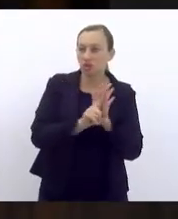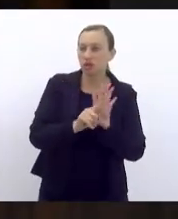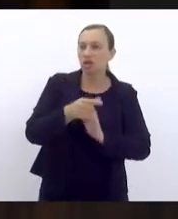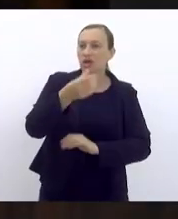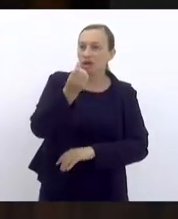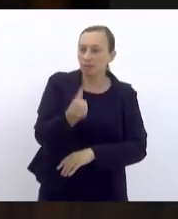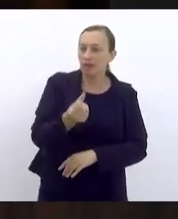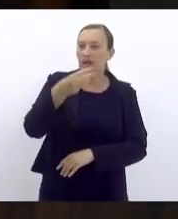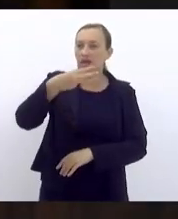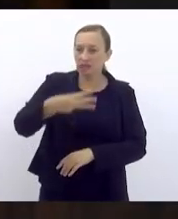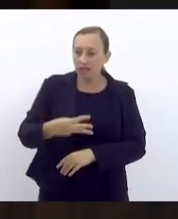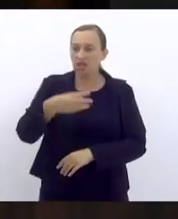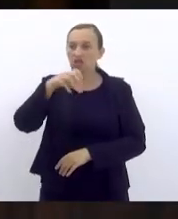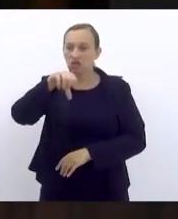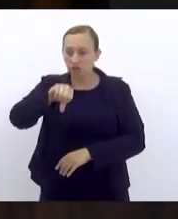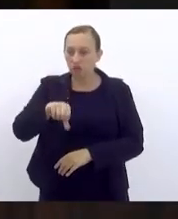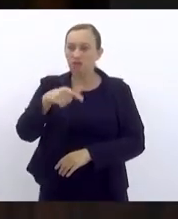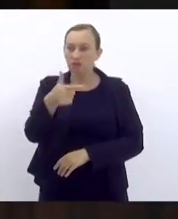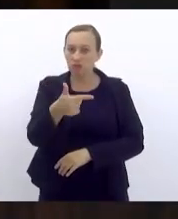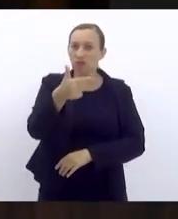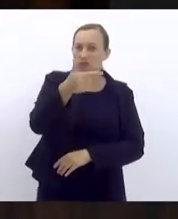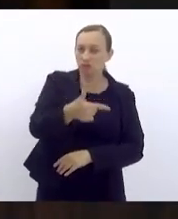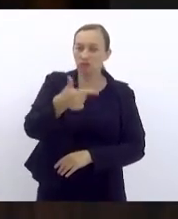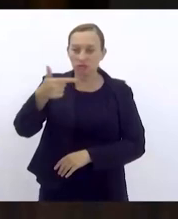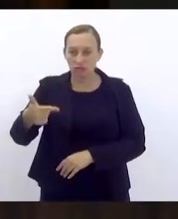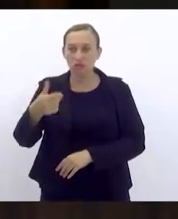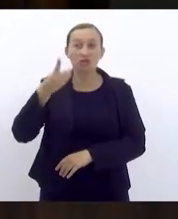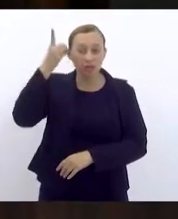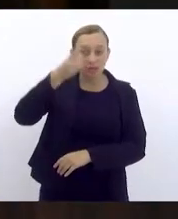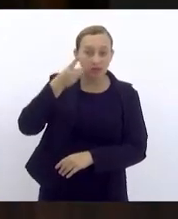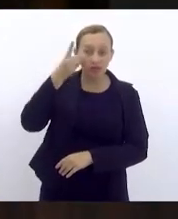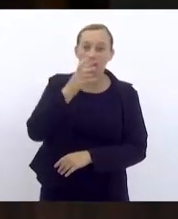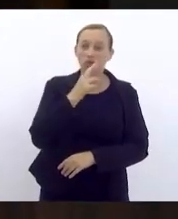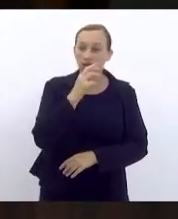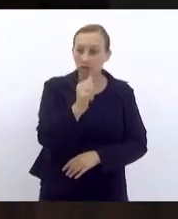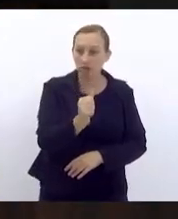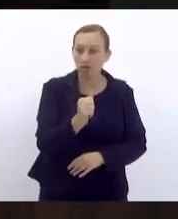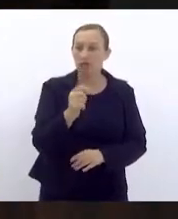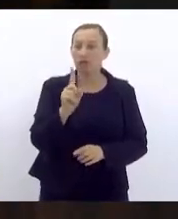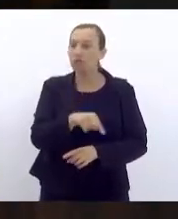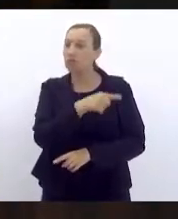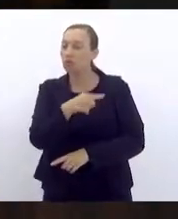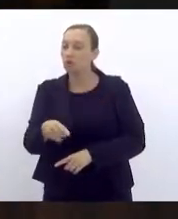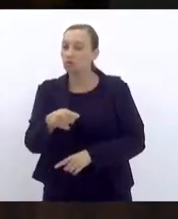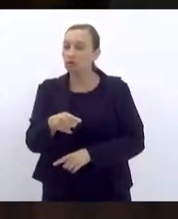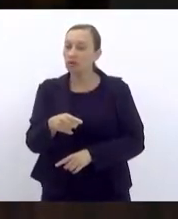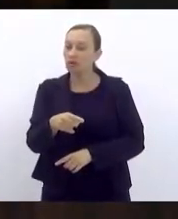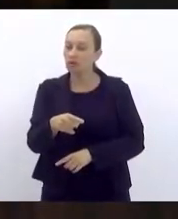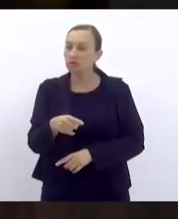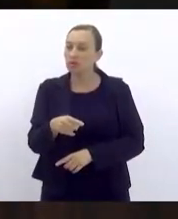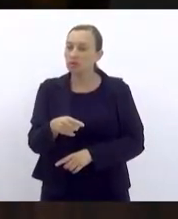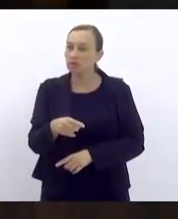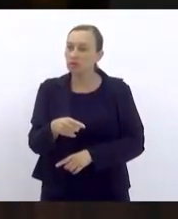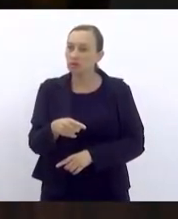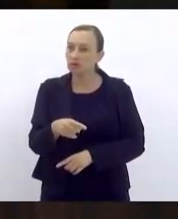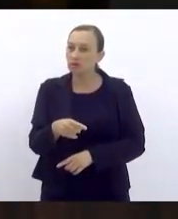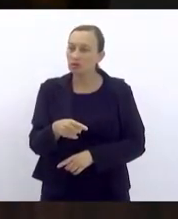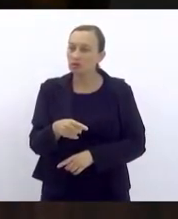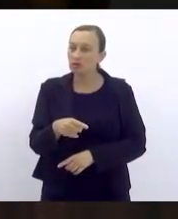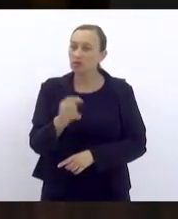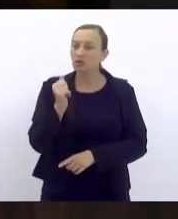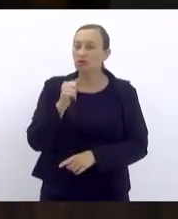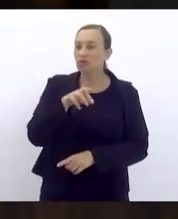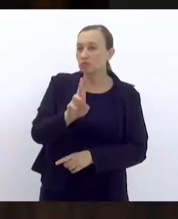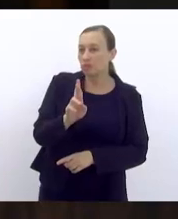6392 de 22 de autoria do deputado Rodrigo Amorim que proíbe a disponibilização pelos bares